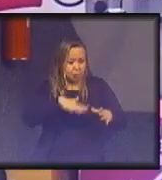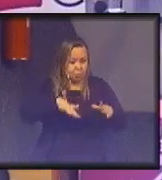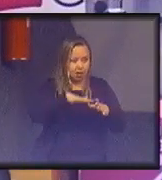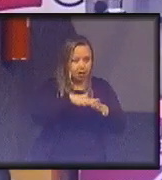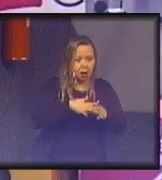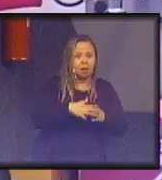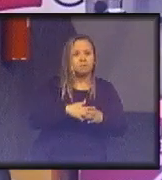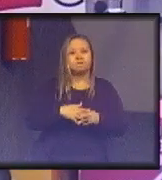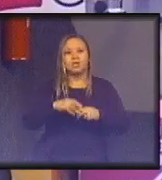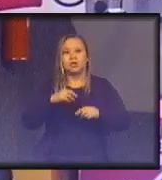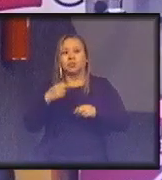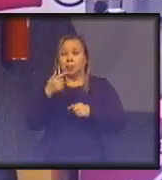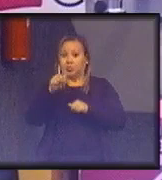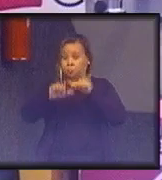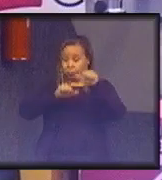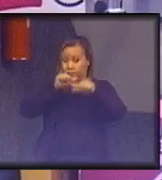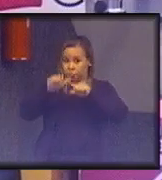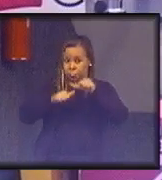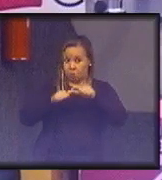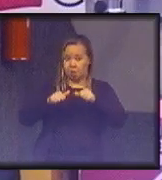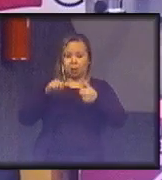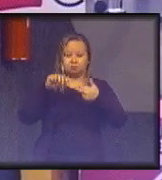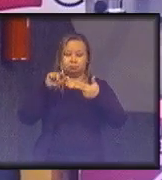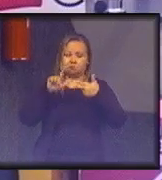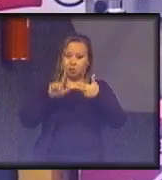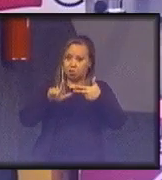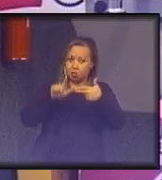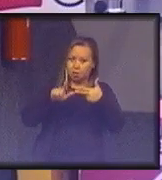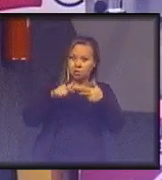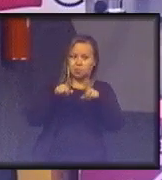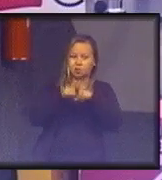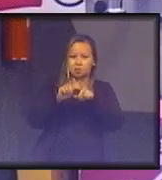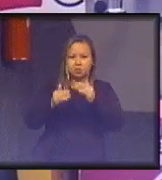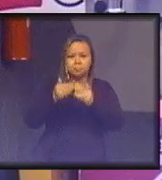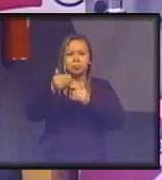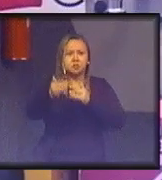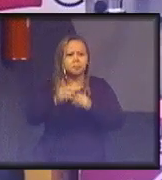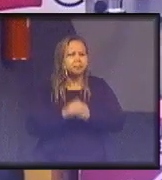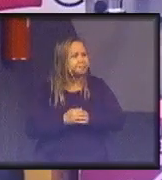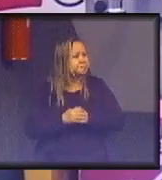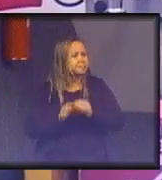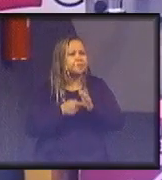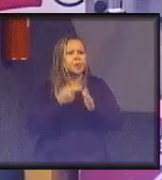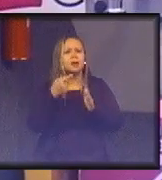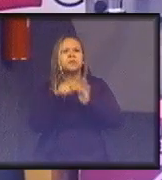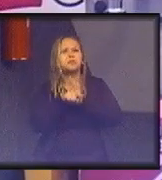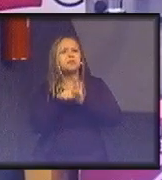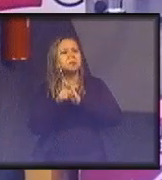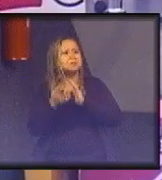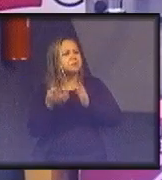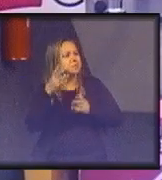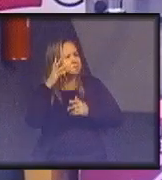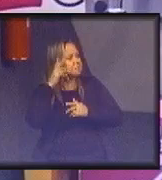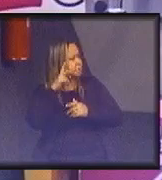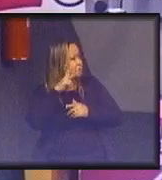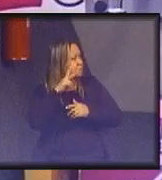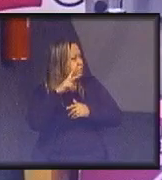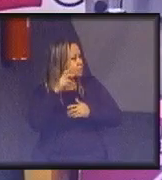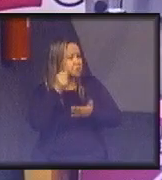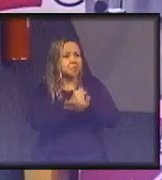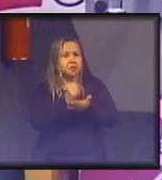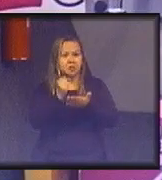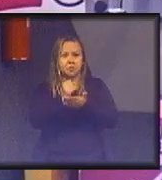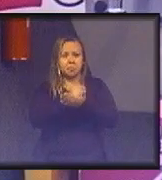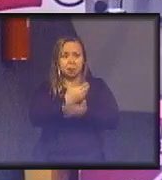legislação e assim por diante. E a primeira pergunta era sobre os contratos públicos, não era isso, Pablo?